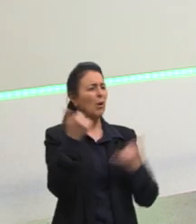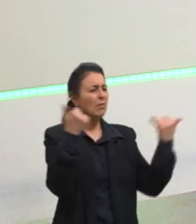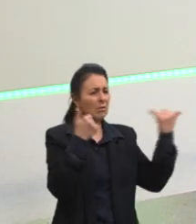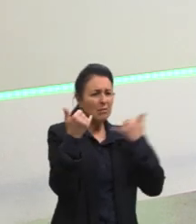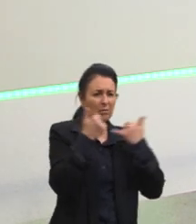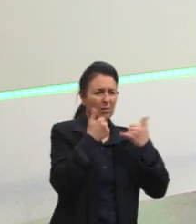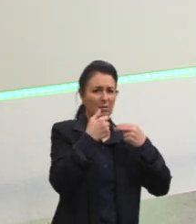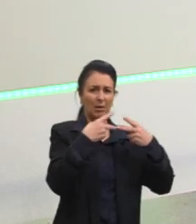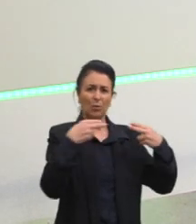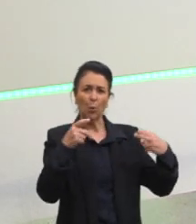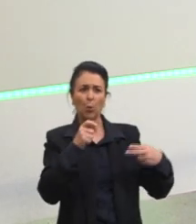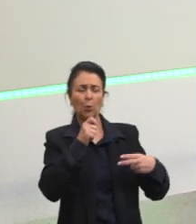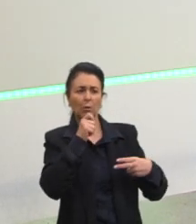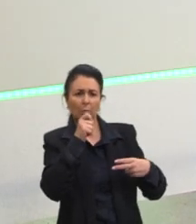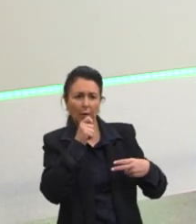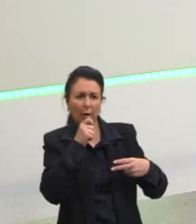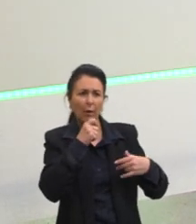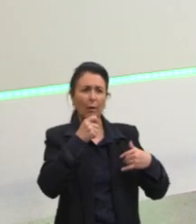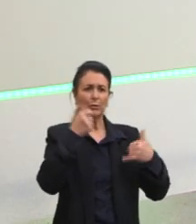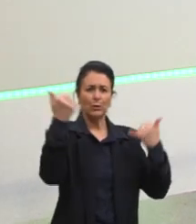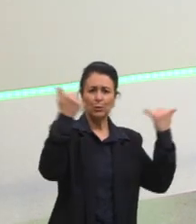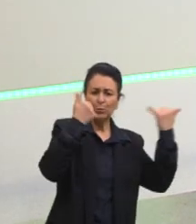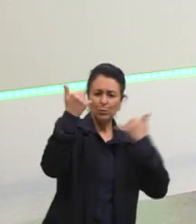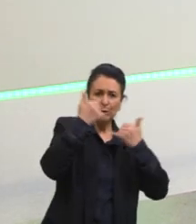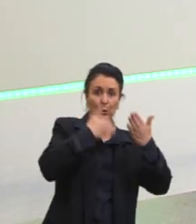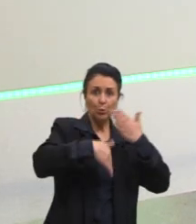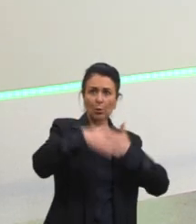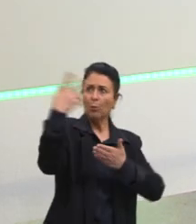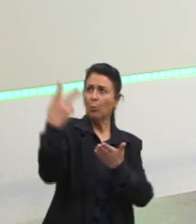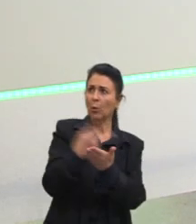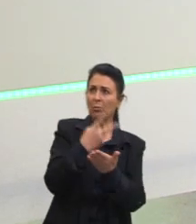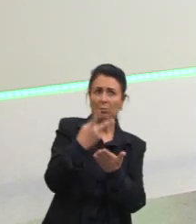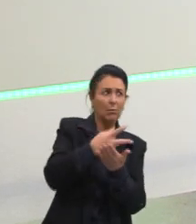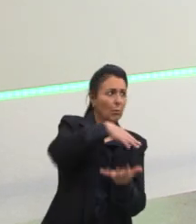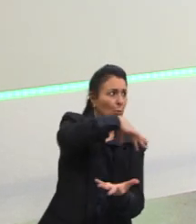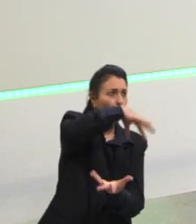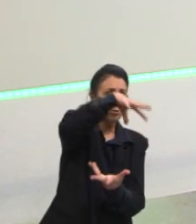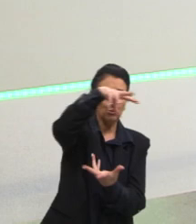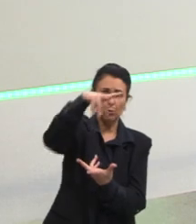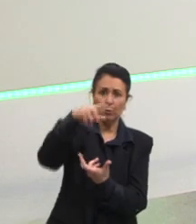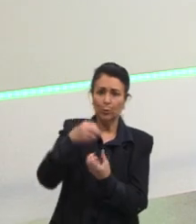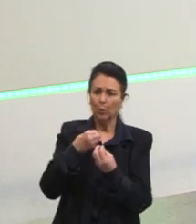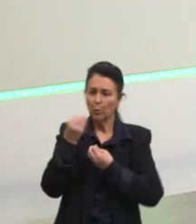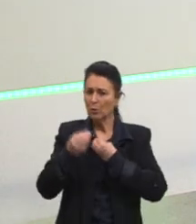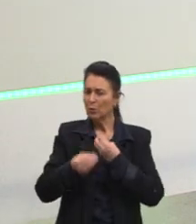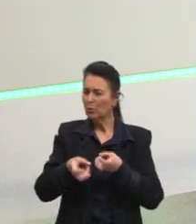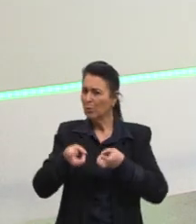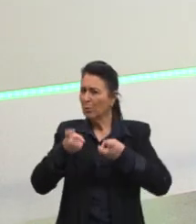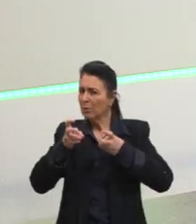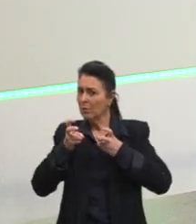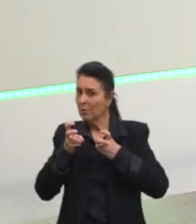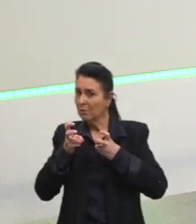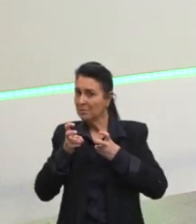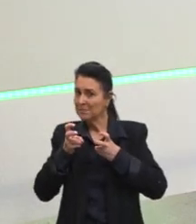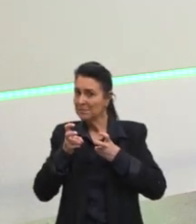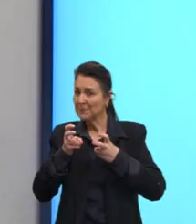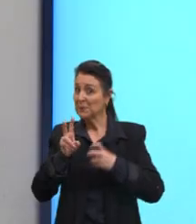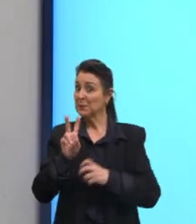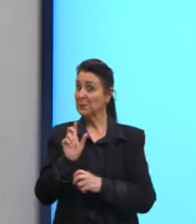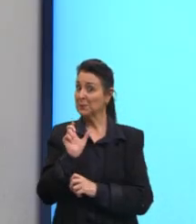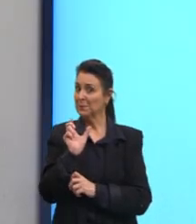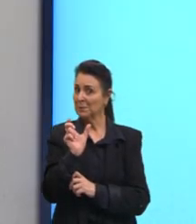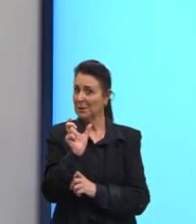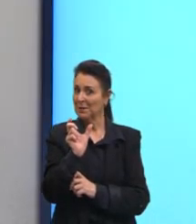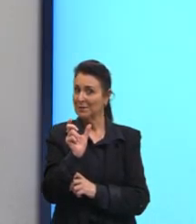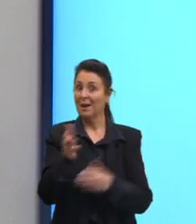reportagens, notícias, tudo o que está acontecendo no mundo. E como é que a percebe isso? Através das palavras. Agora sim, vamos para a